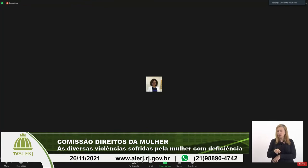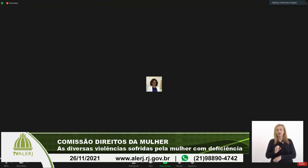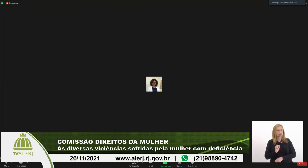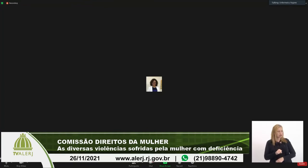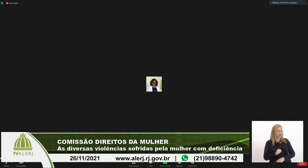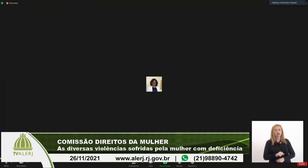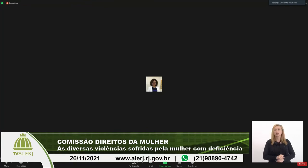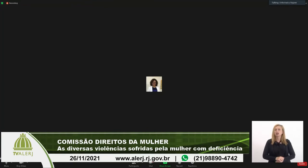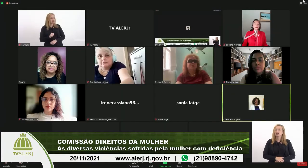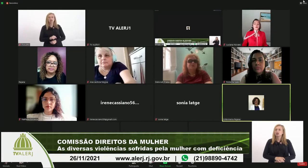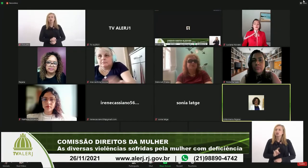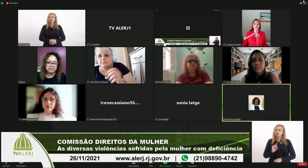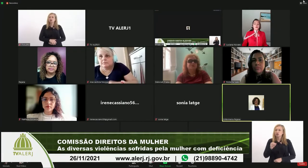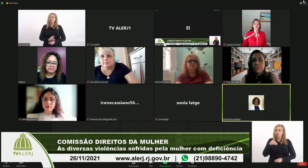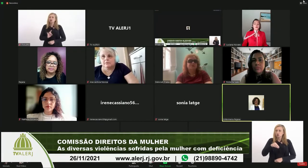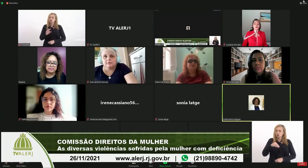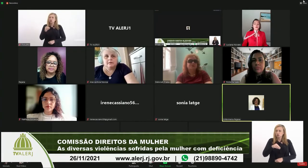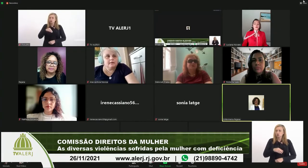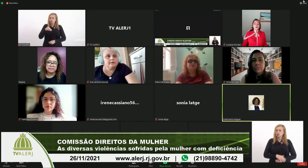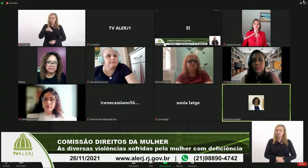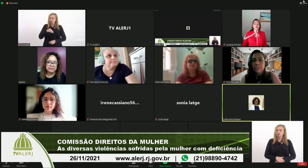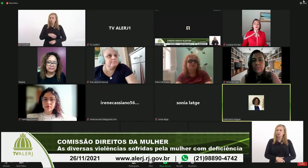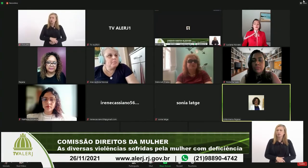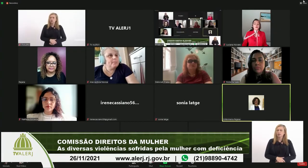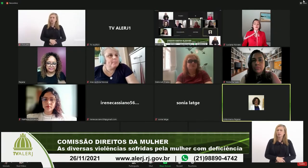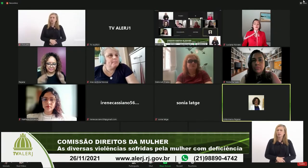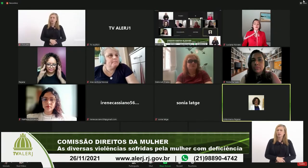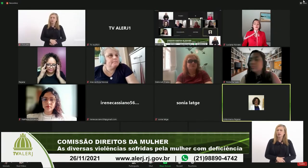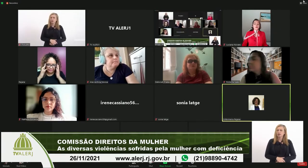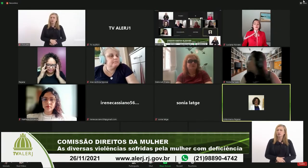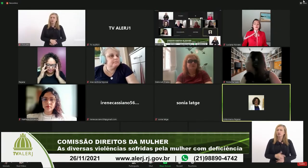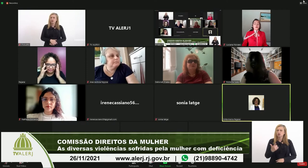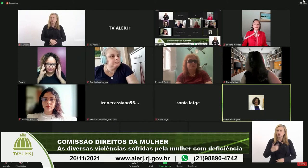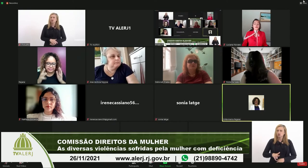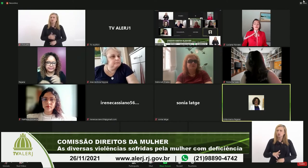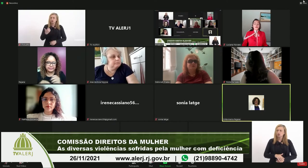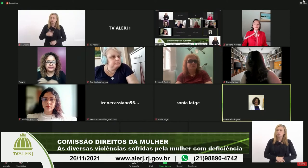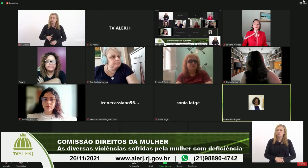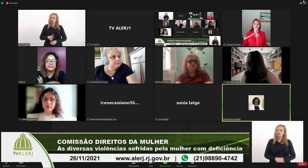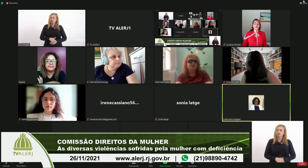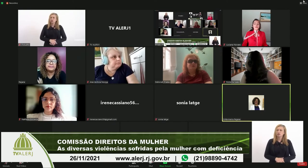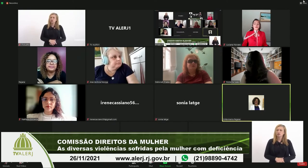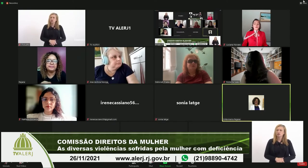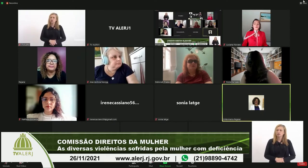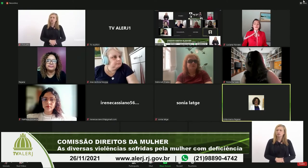Só um minuto, então. Eu vou colocar aqui. Agora.